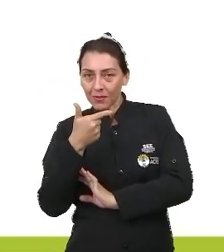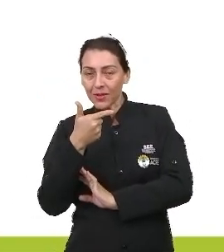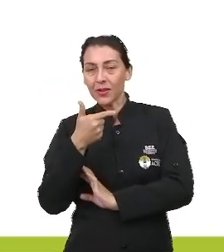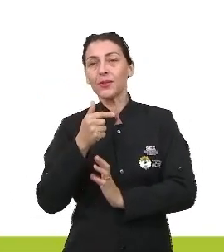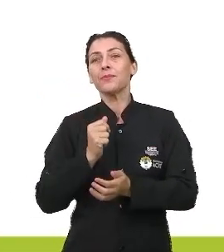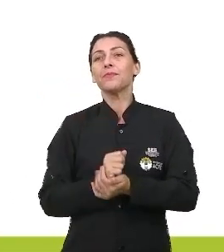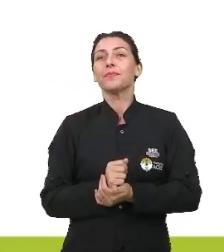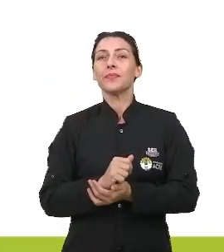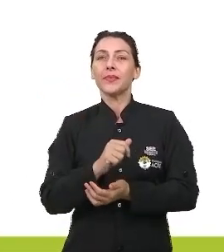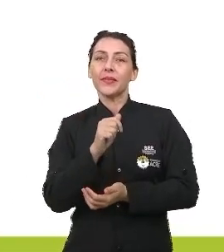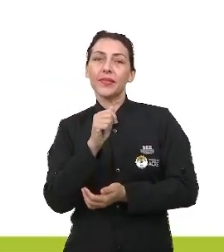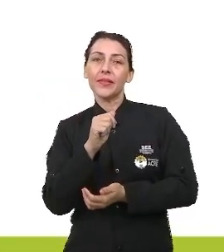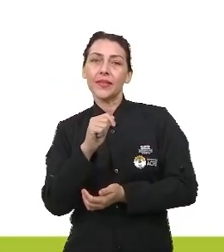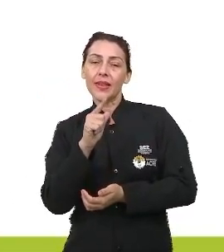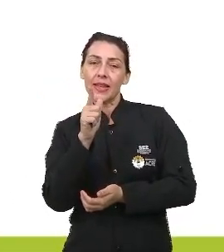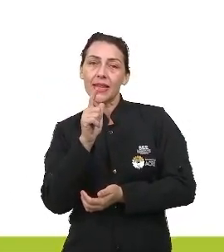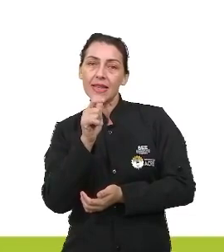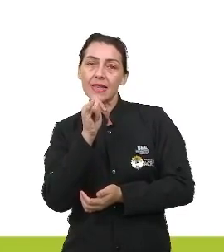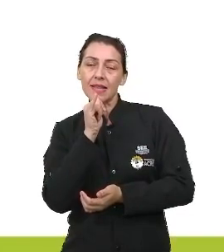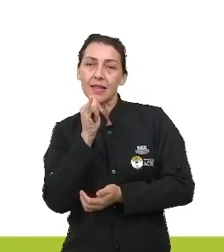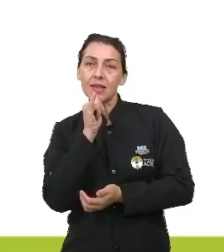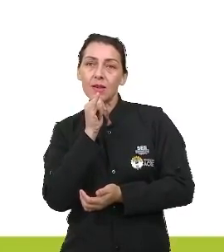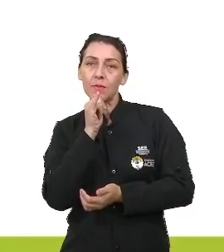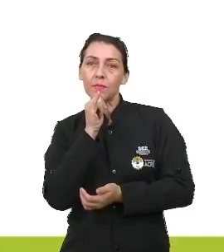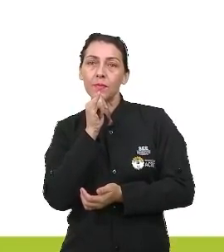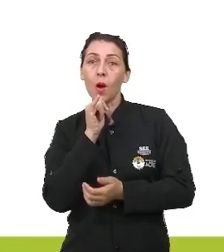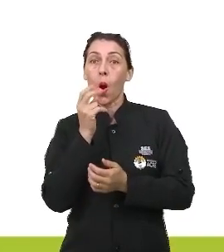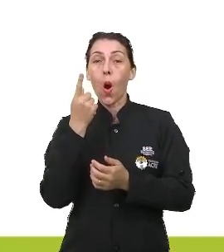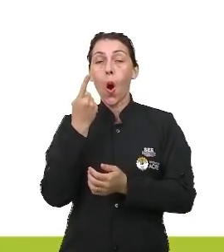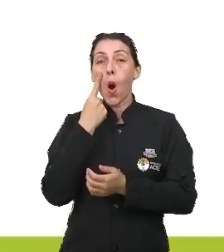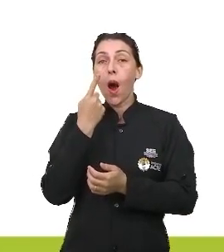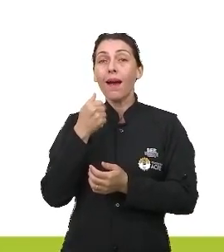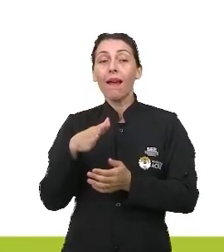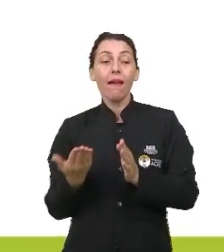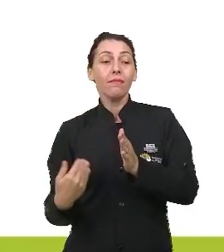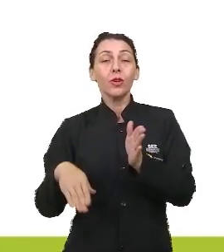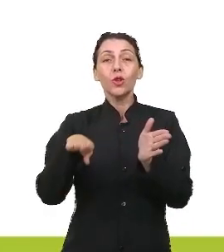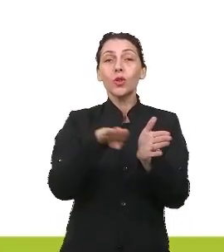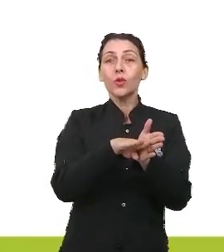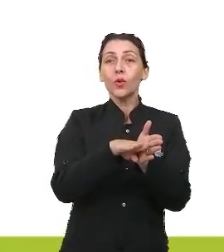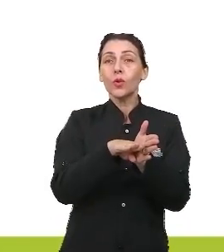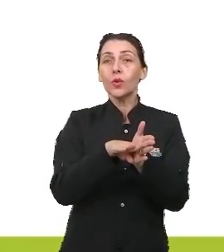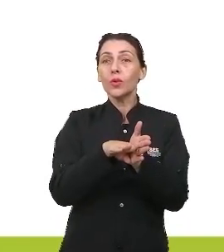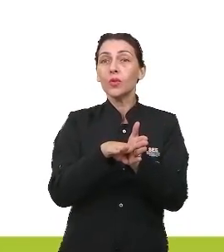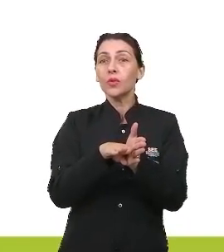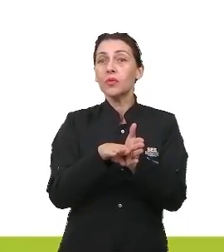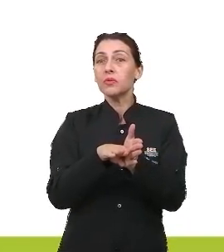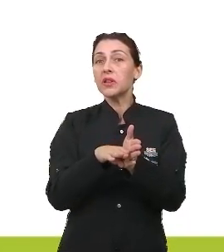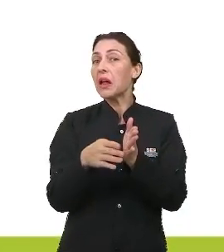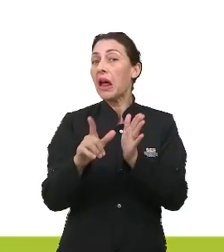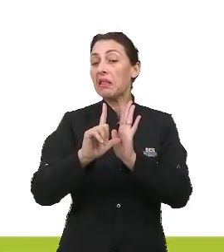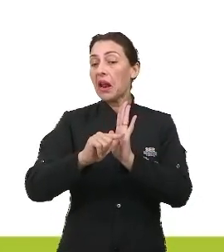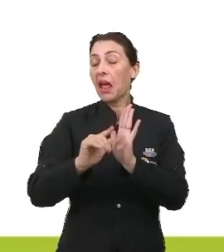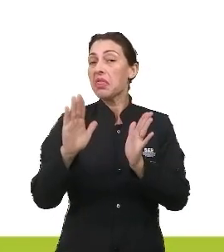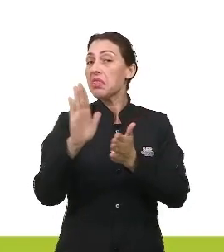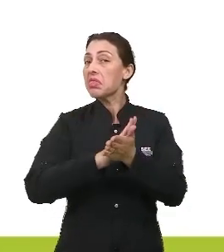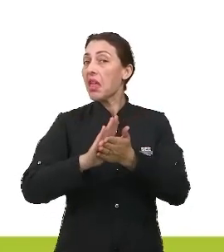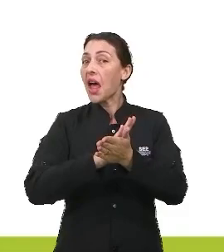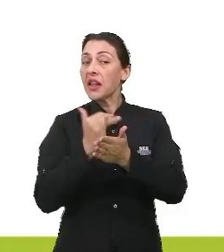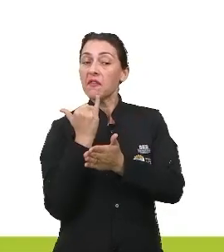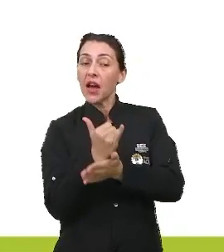sarro. Temos aí um exemplo. Ironia. Olha só quem chegou. Não está nem um pouco atrasado.